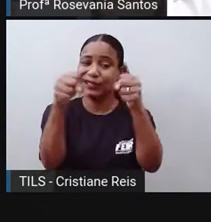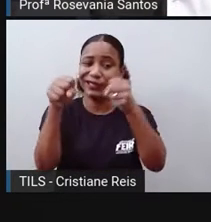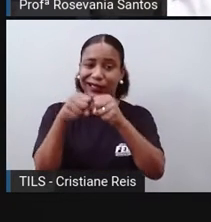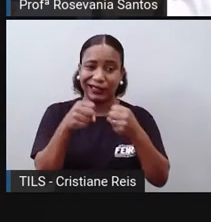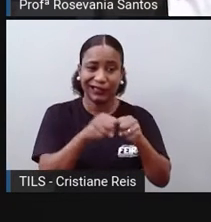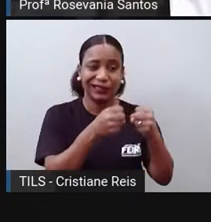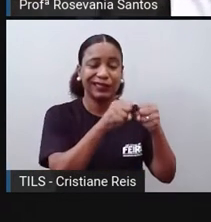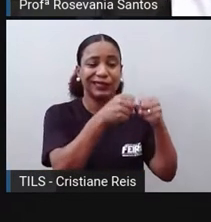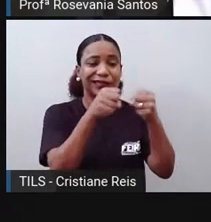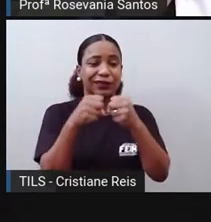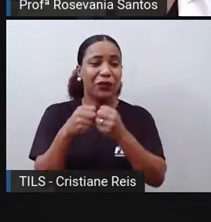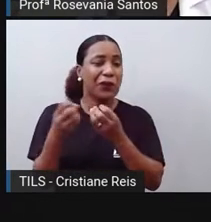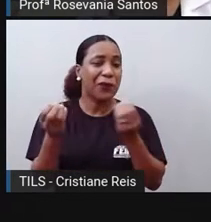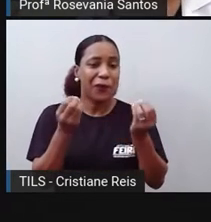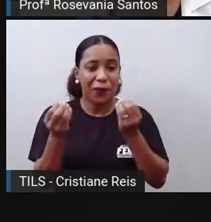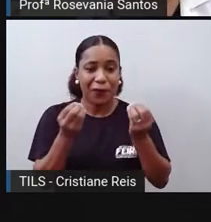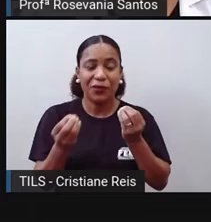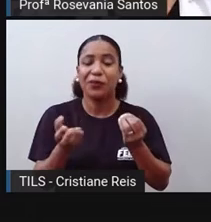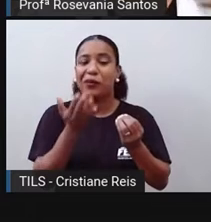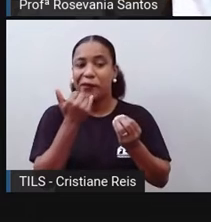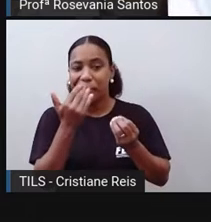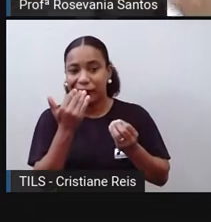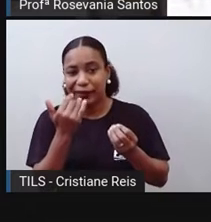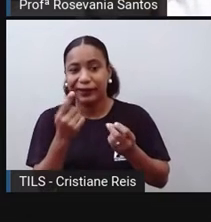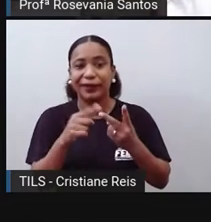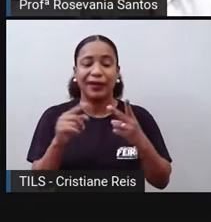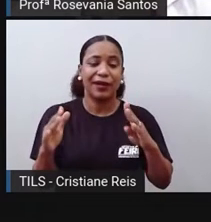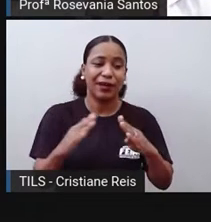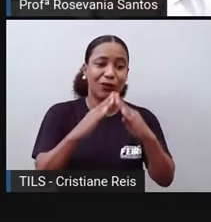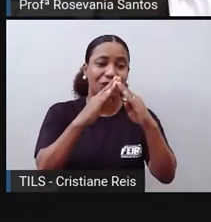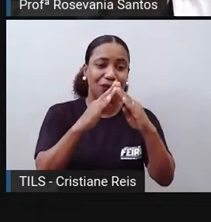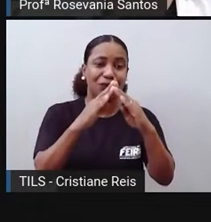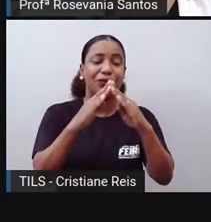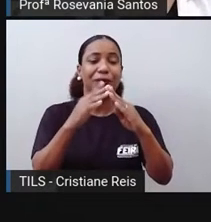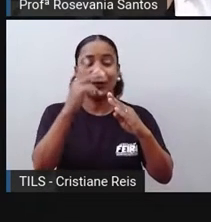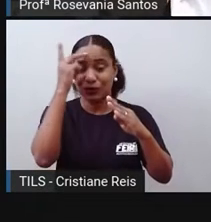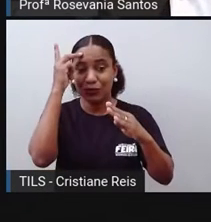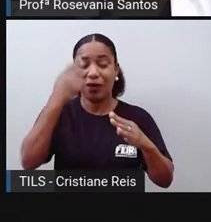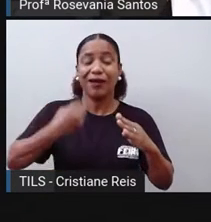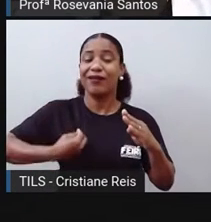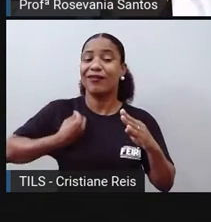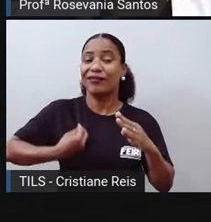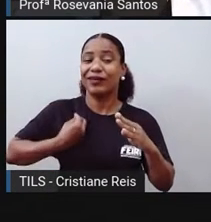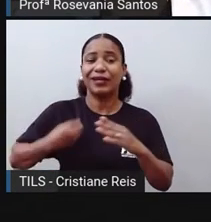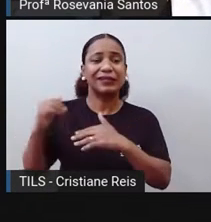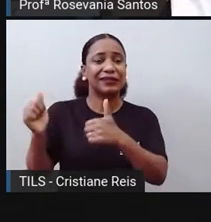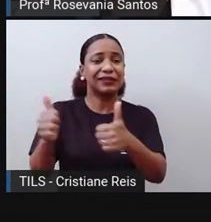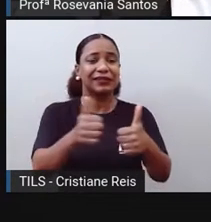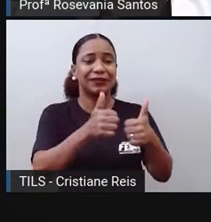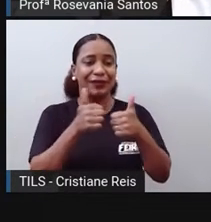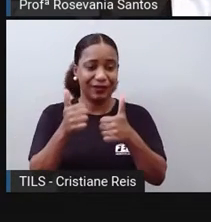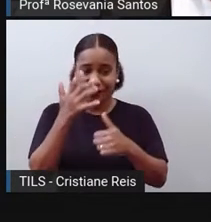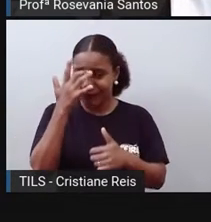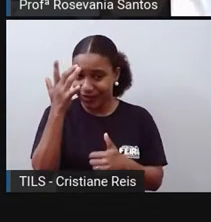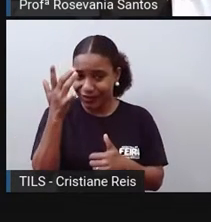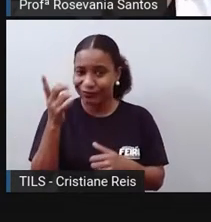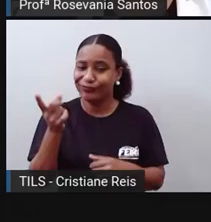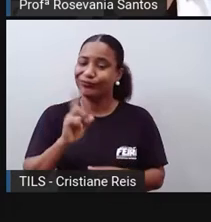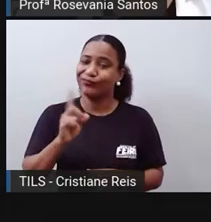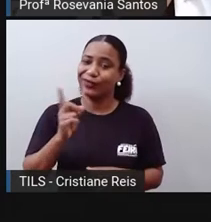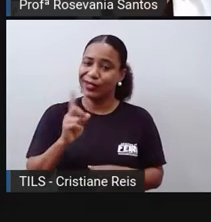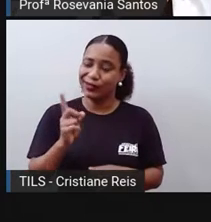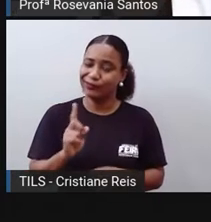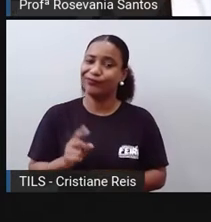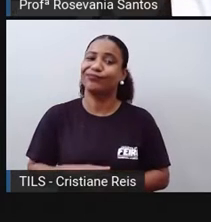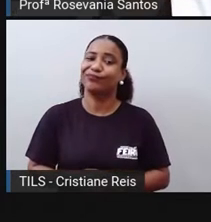acomodar essa população, para alimentar essa população, para dar conforto a essa população. Então, foi, assim, um alerta